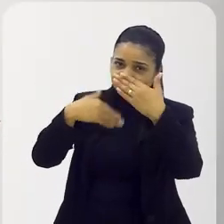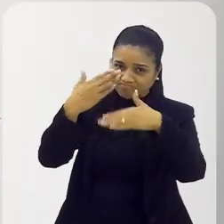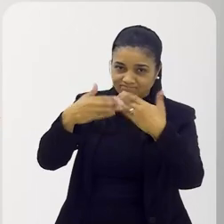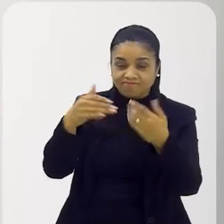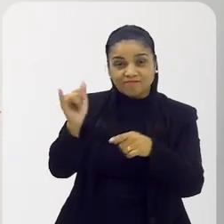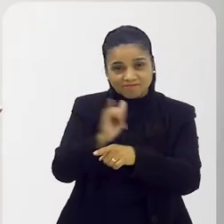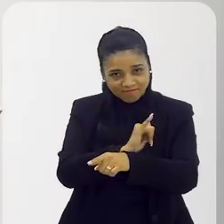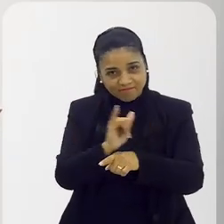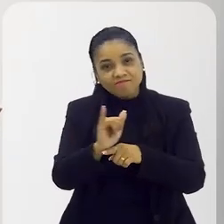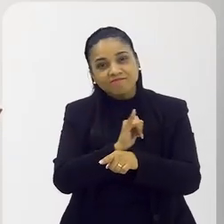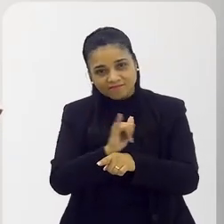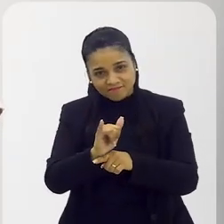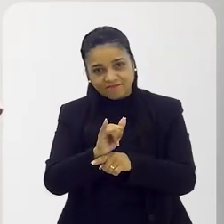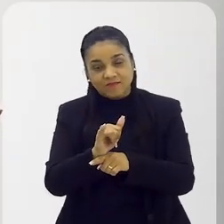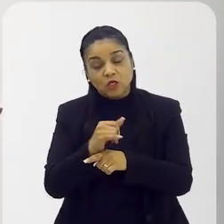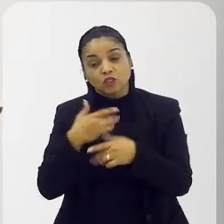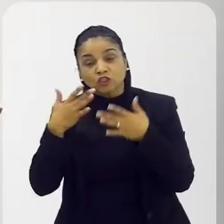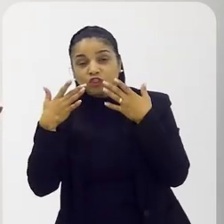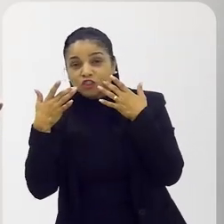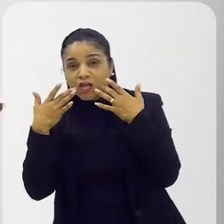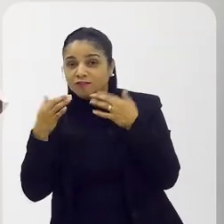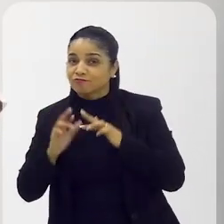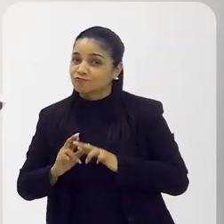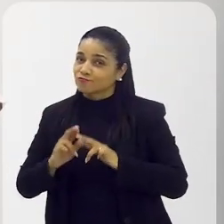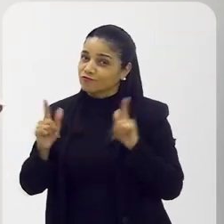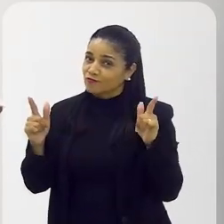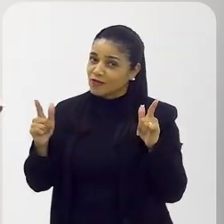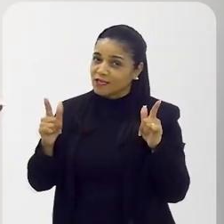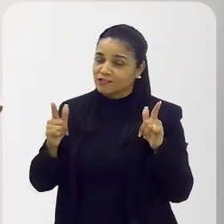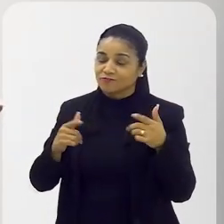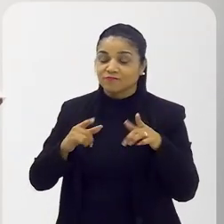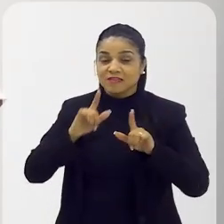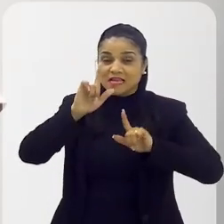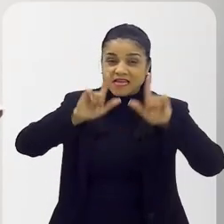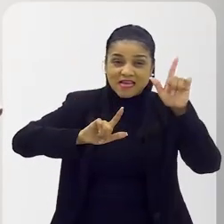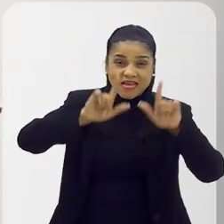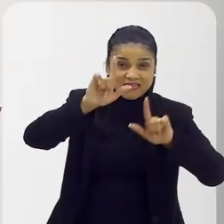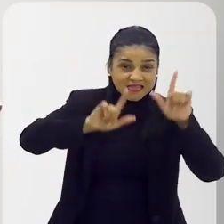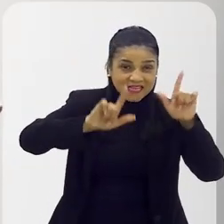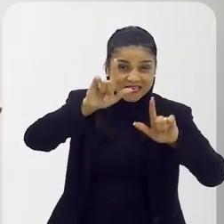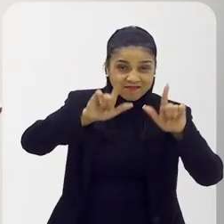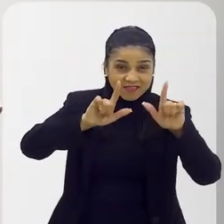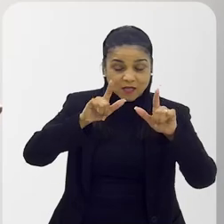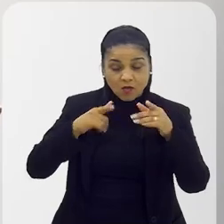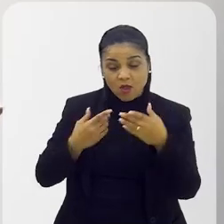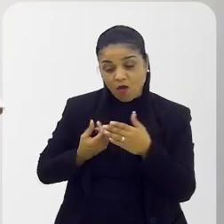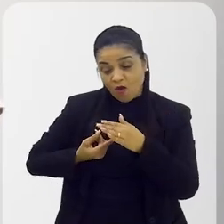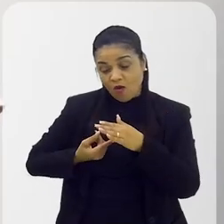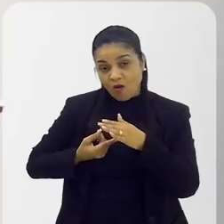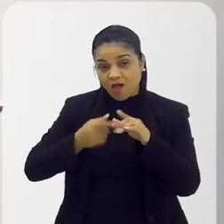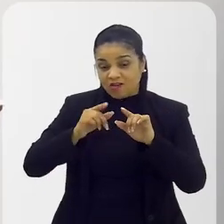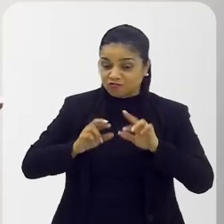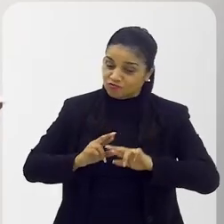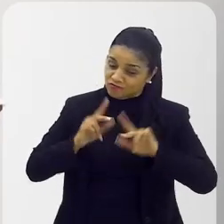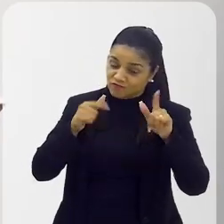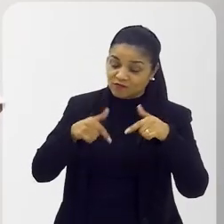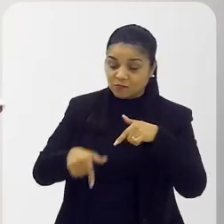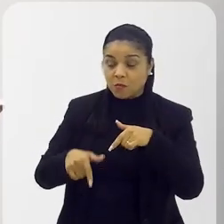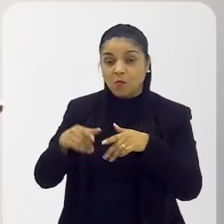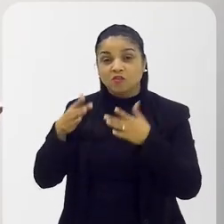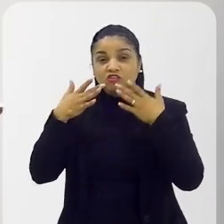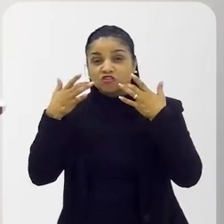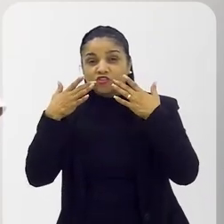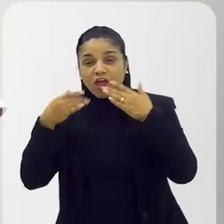desenvolveu de... E que a televisão é impossível de fazer que é desenvolver um fundo, né? O cinema